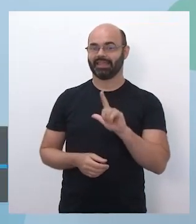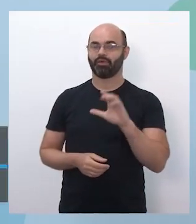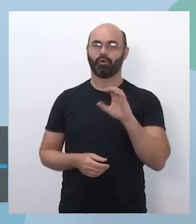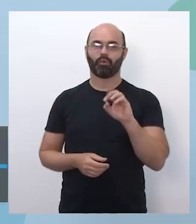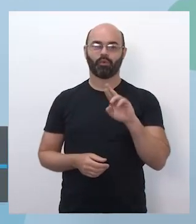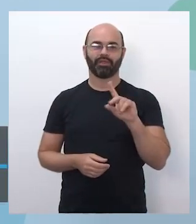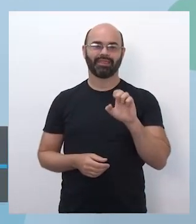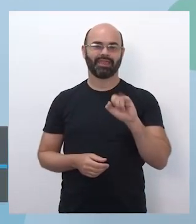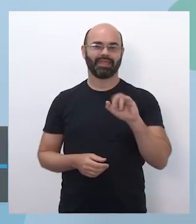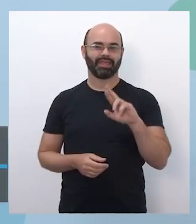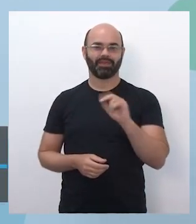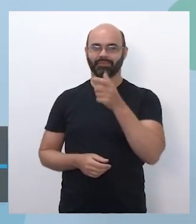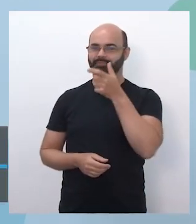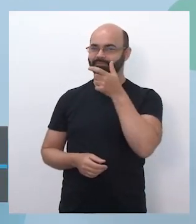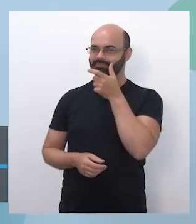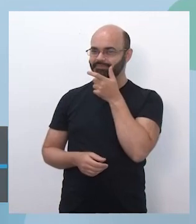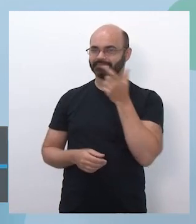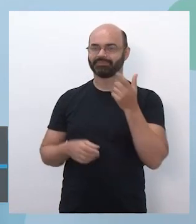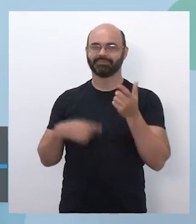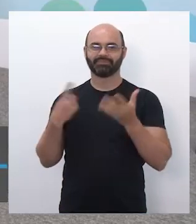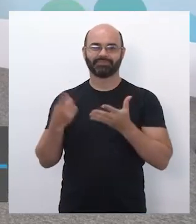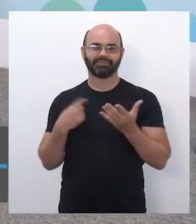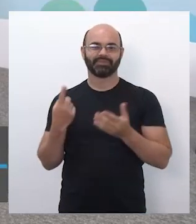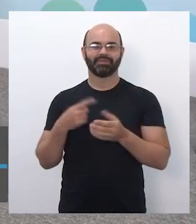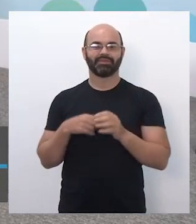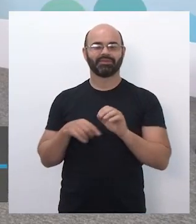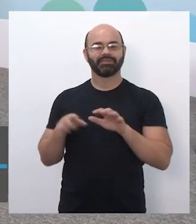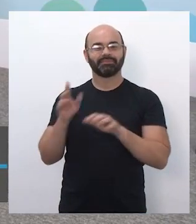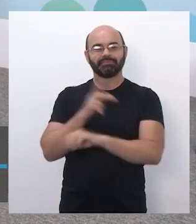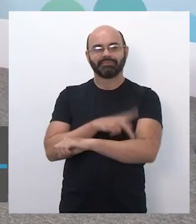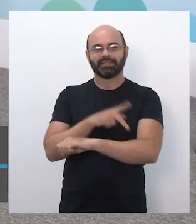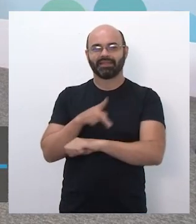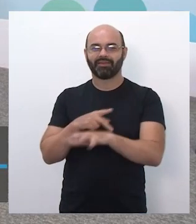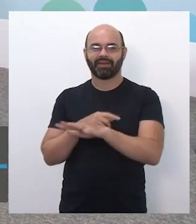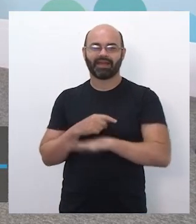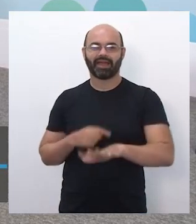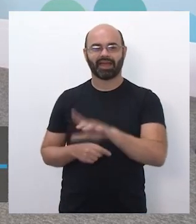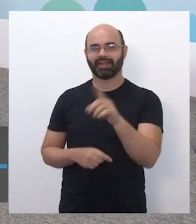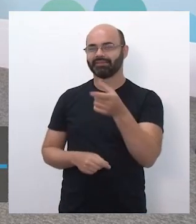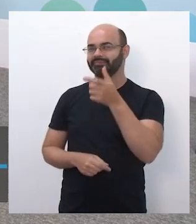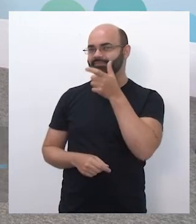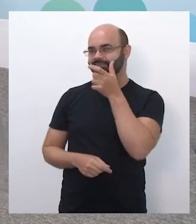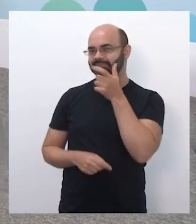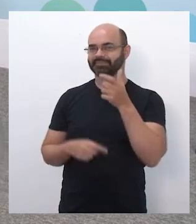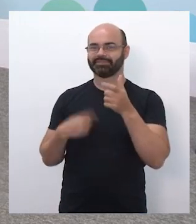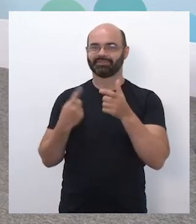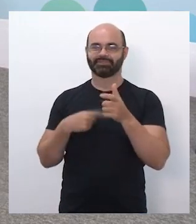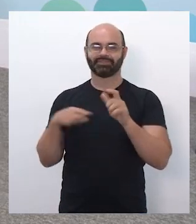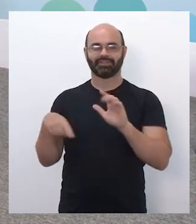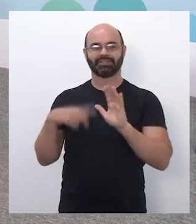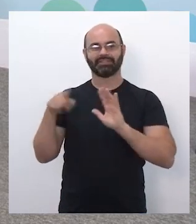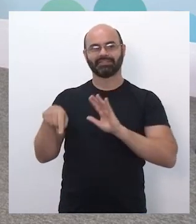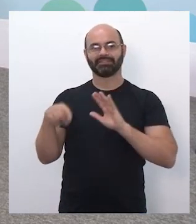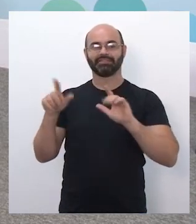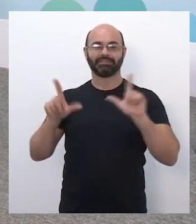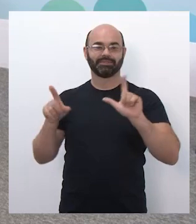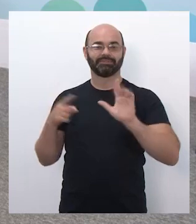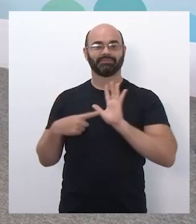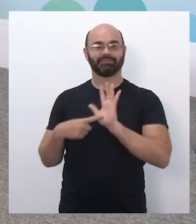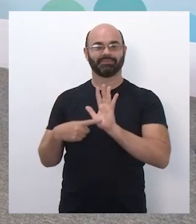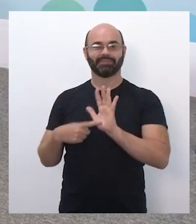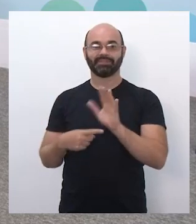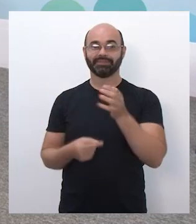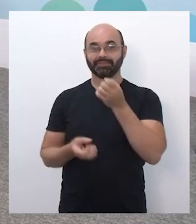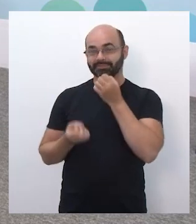das trilhas, das missões, da parte pedagógica aí do programa que a gente vai discutir com vocês. Tudo bom, Dani?